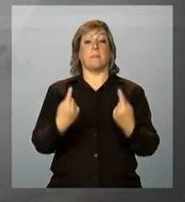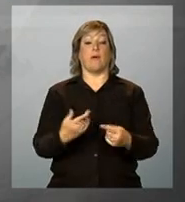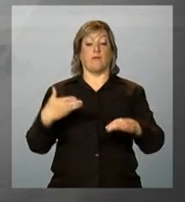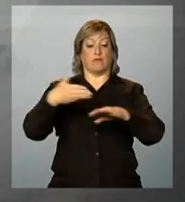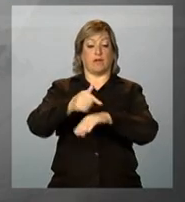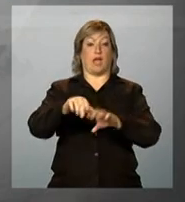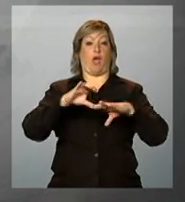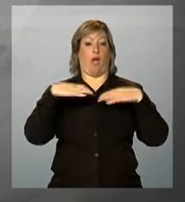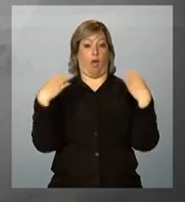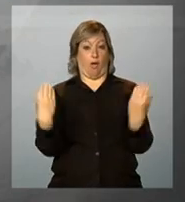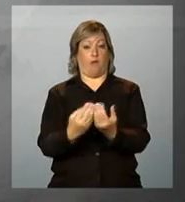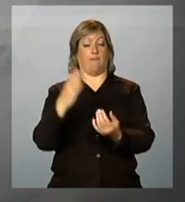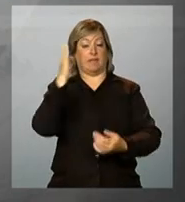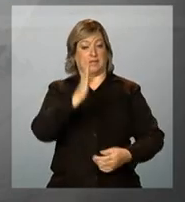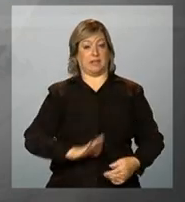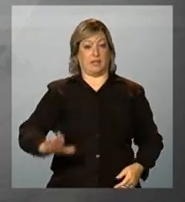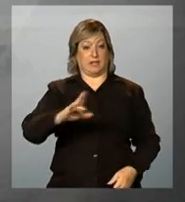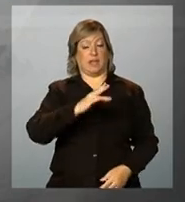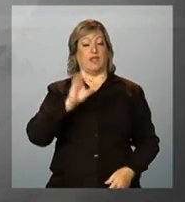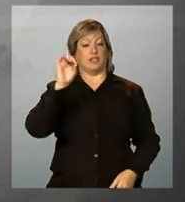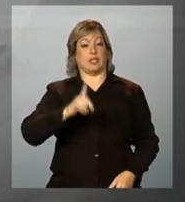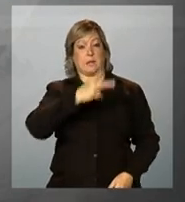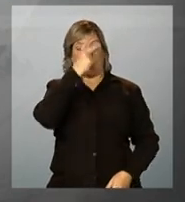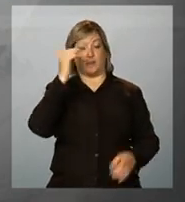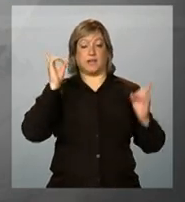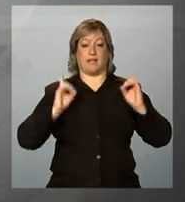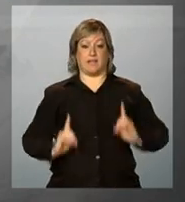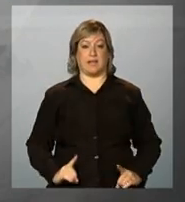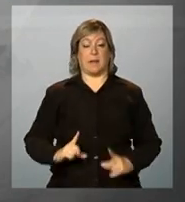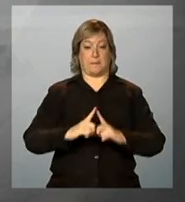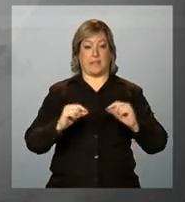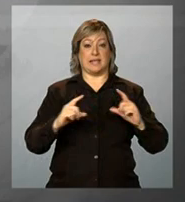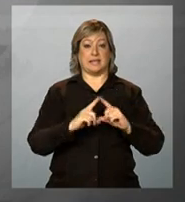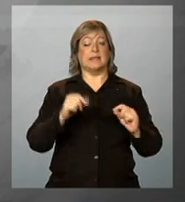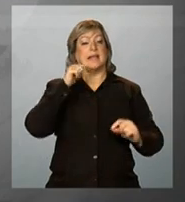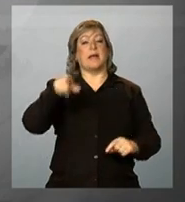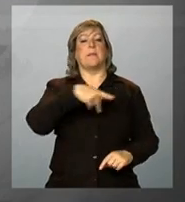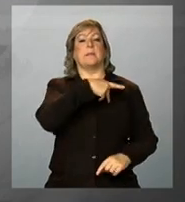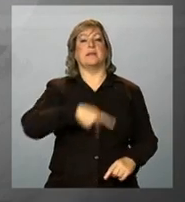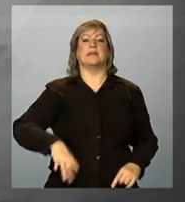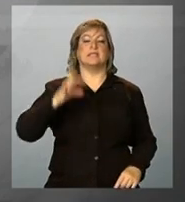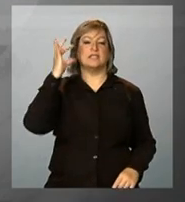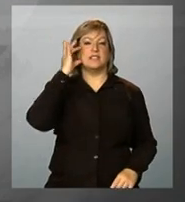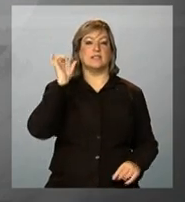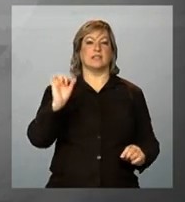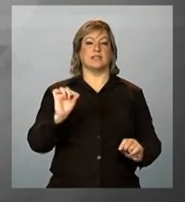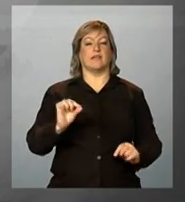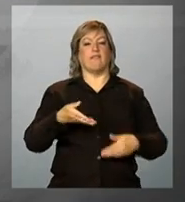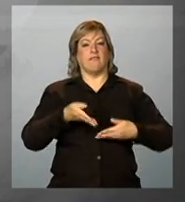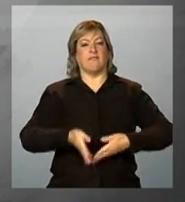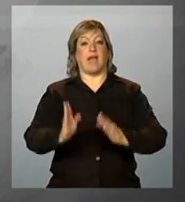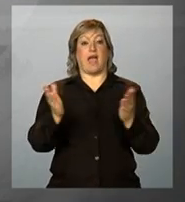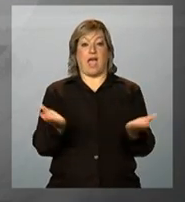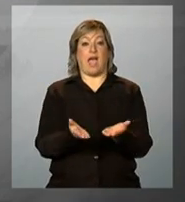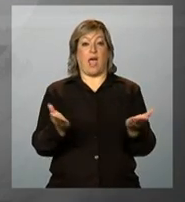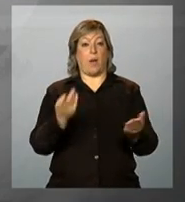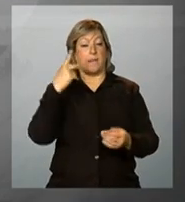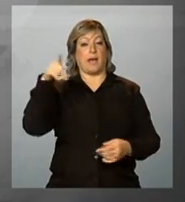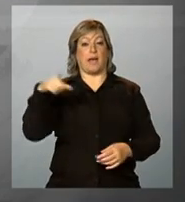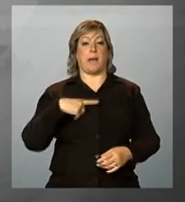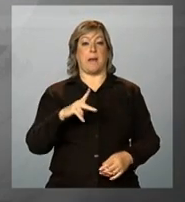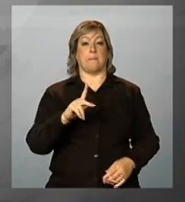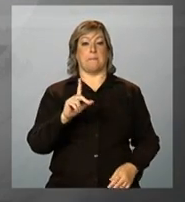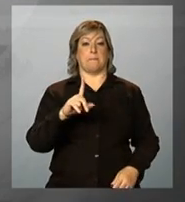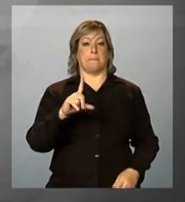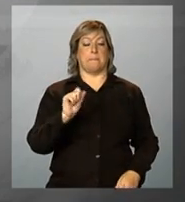da Conferência Nacional dos Direitos da Pessoa com Deficiência em Brasília, a presidenta Dilma Rousseff segue agora para o Palácio